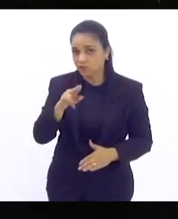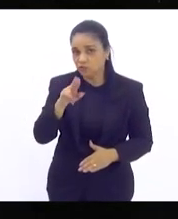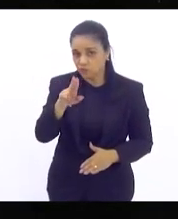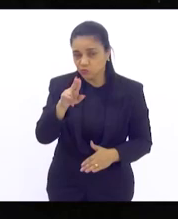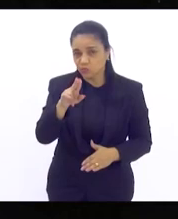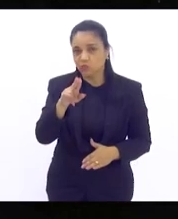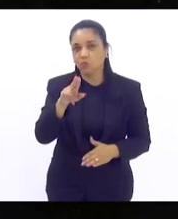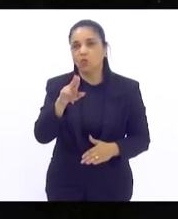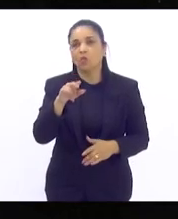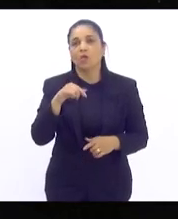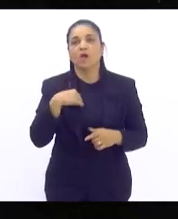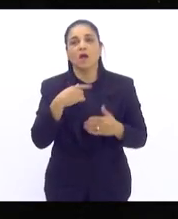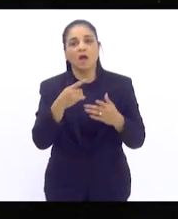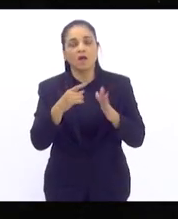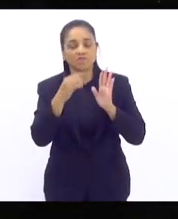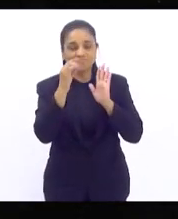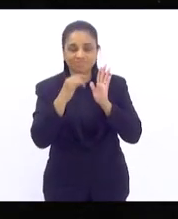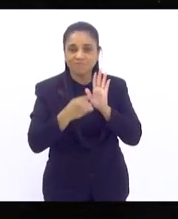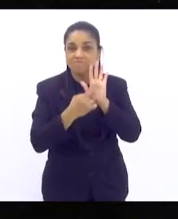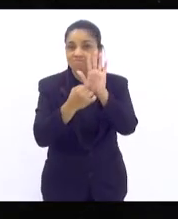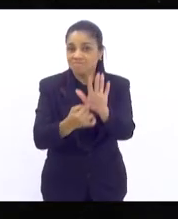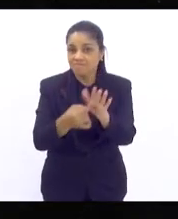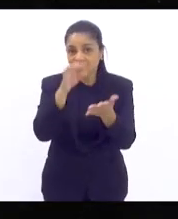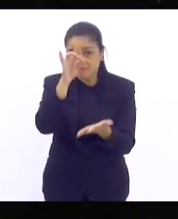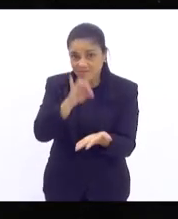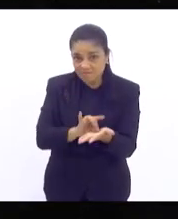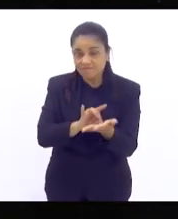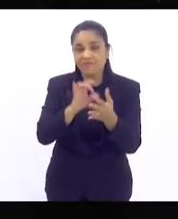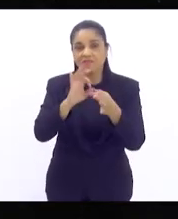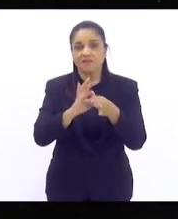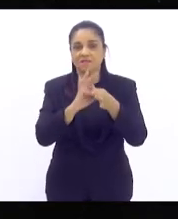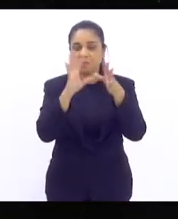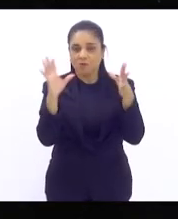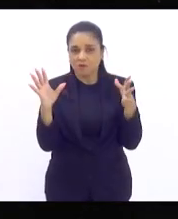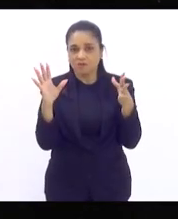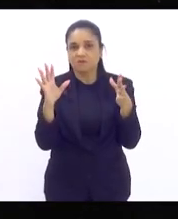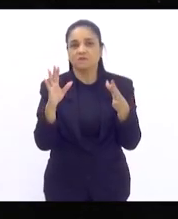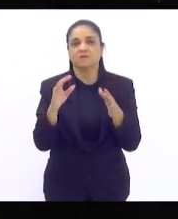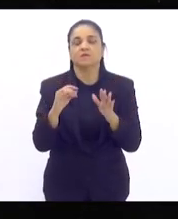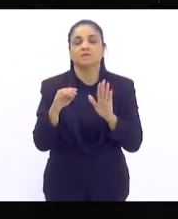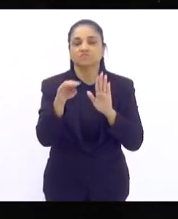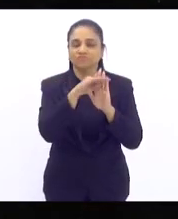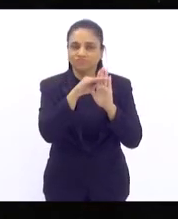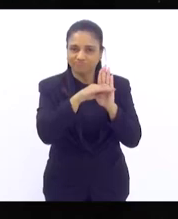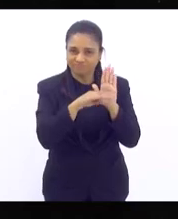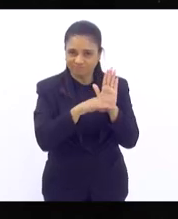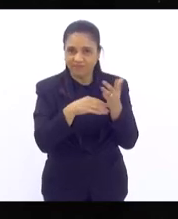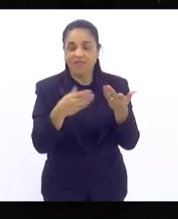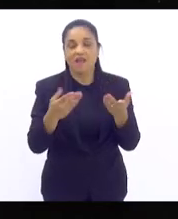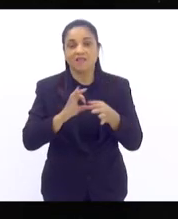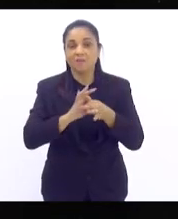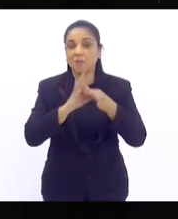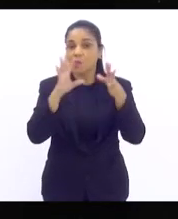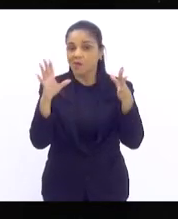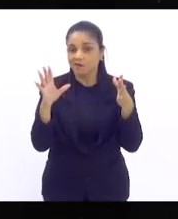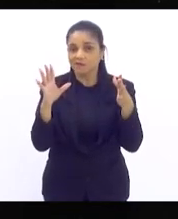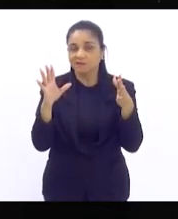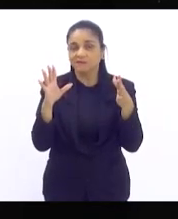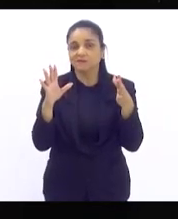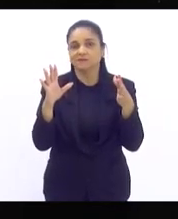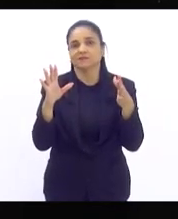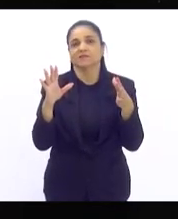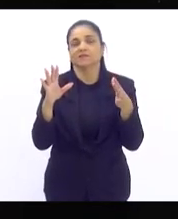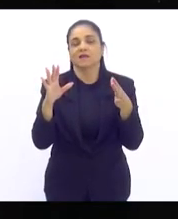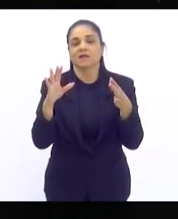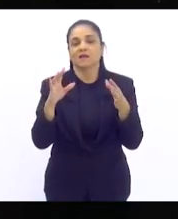beneficiar a oxigenação da democracia através dessa proposição. A democracia é o